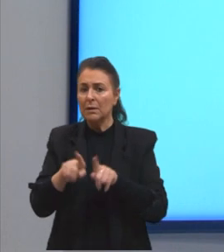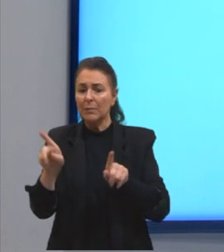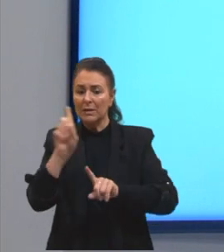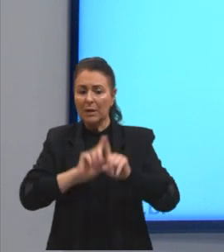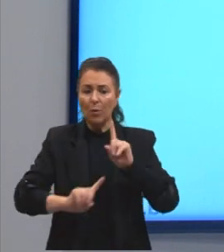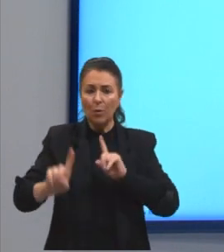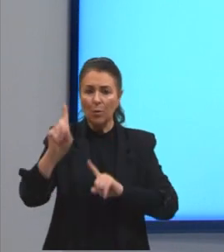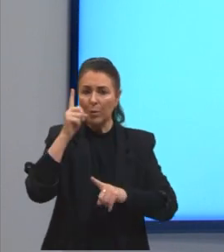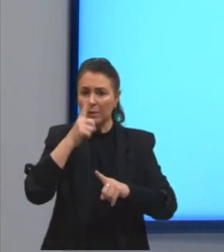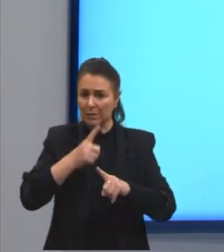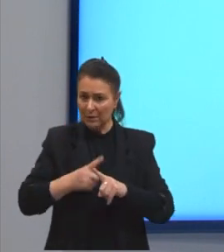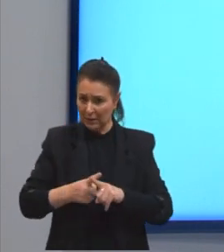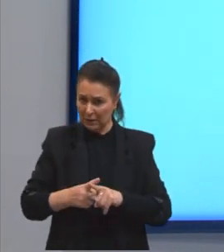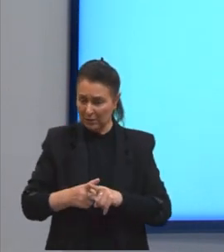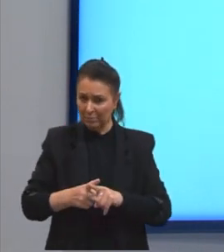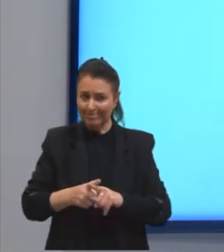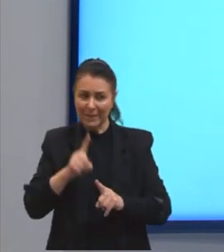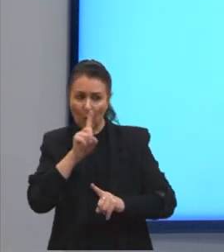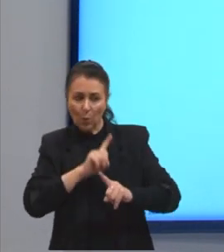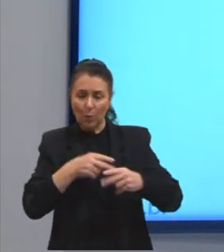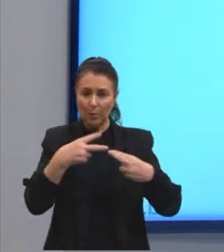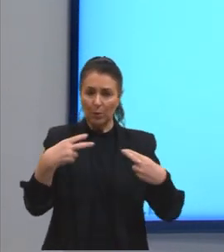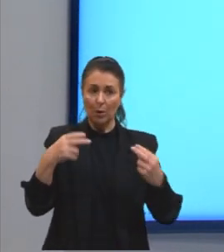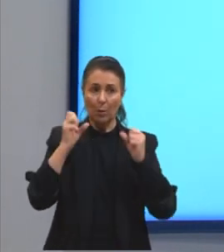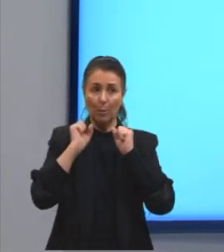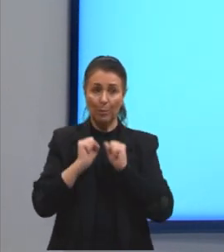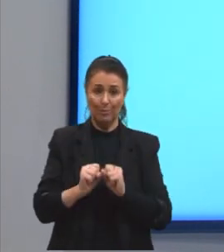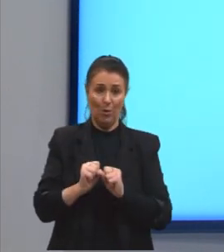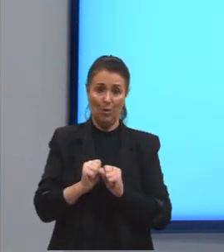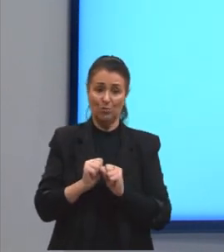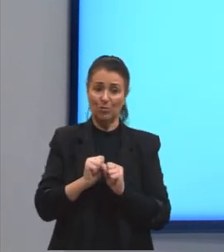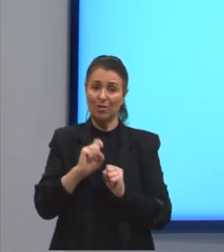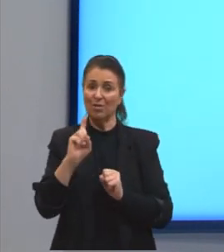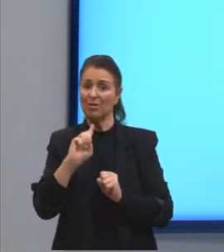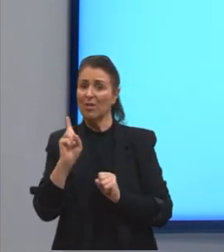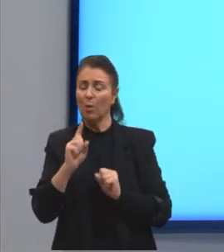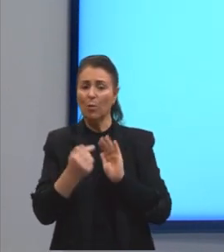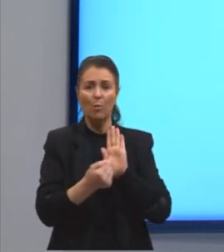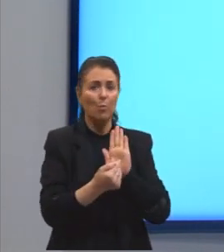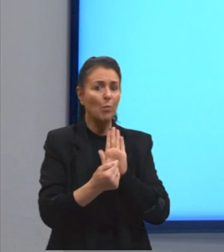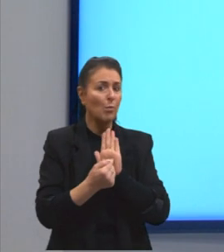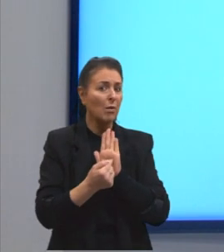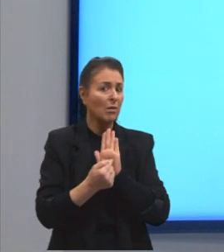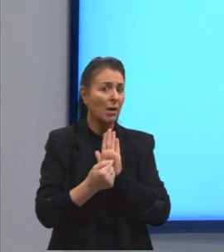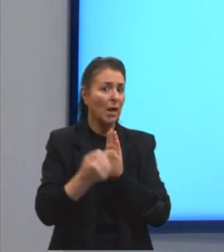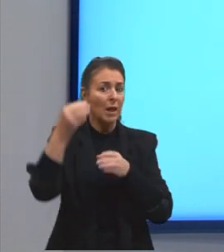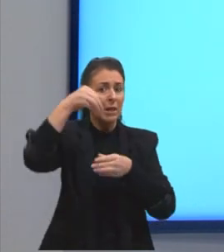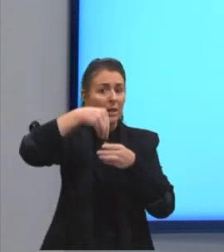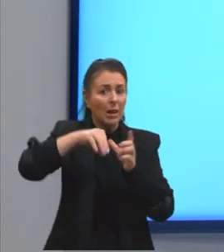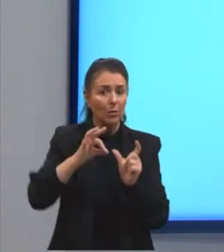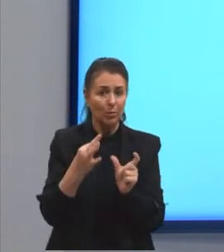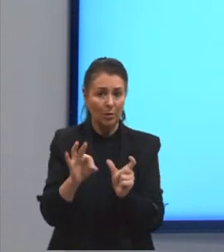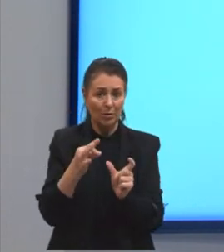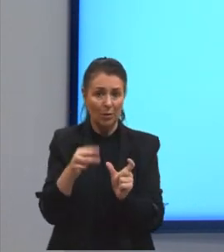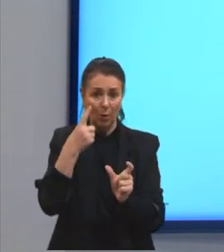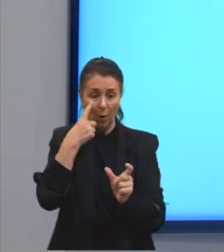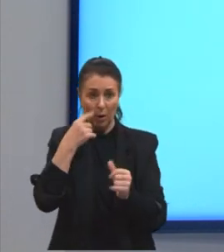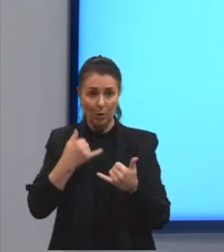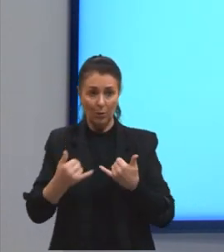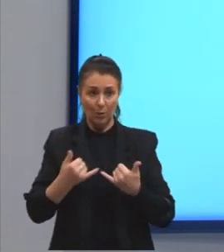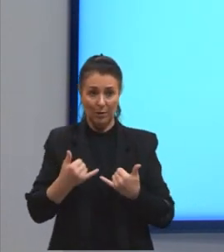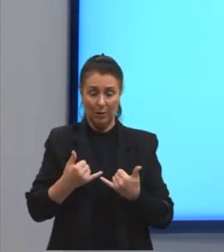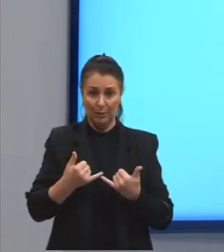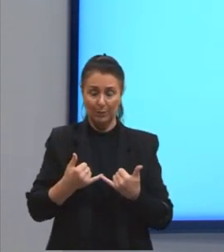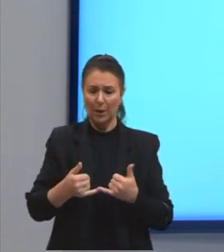alguns casos, eu posso omitir ali ele da oração. Olhem o exemplo. O